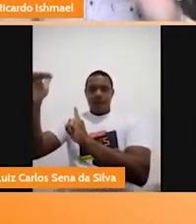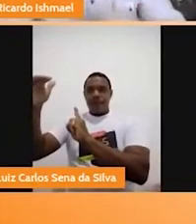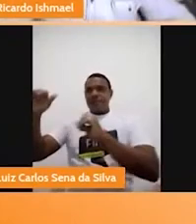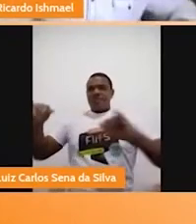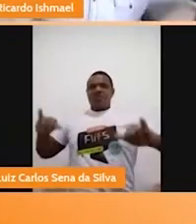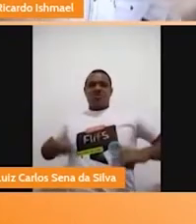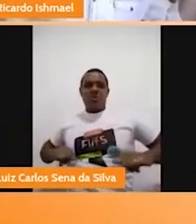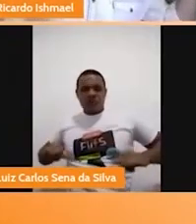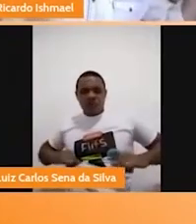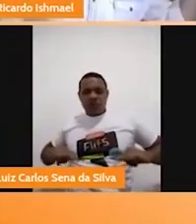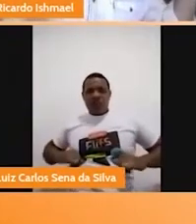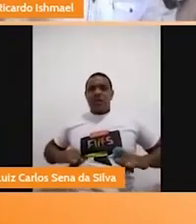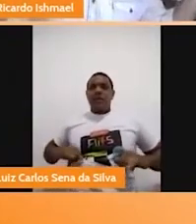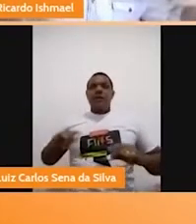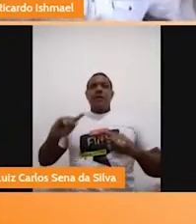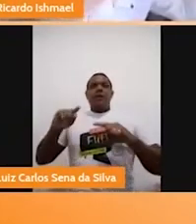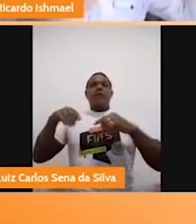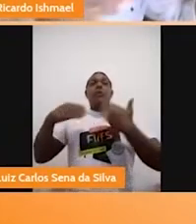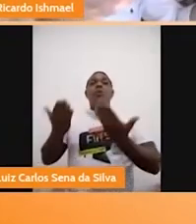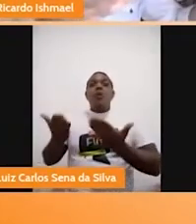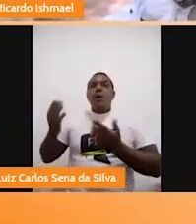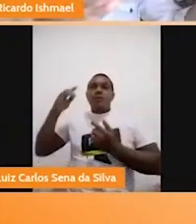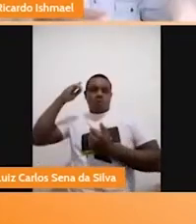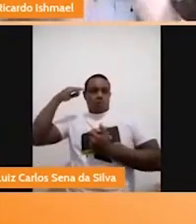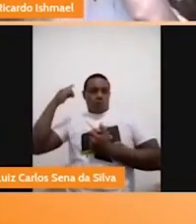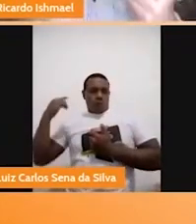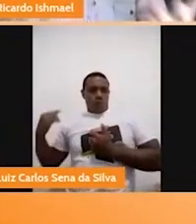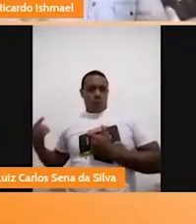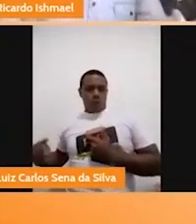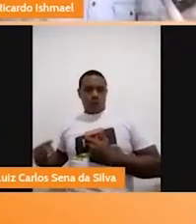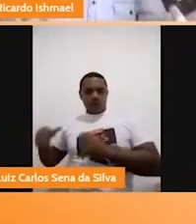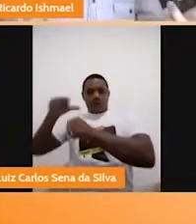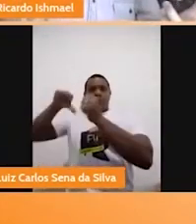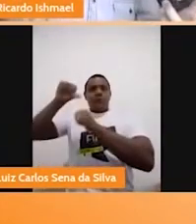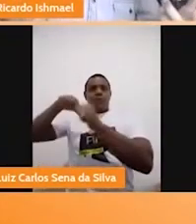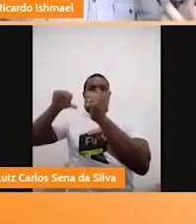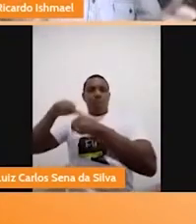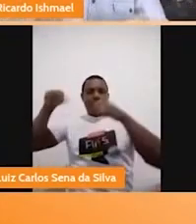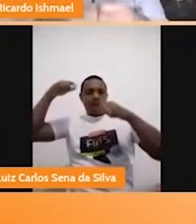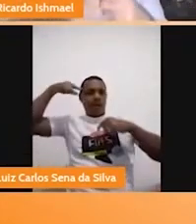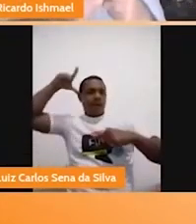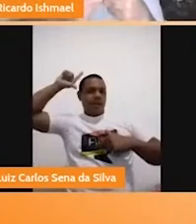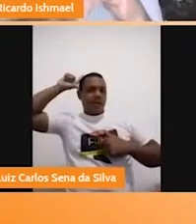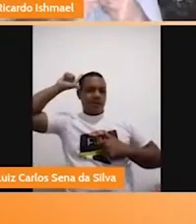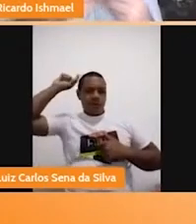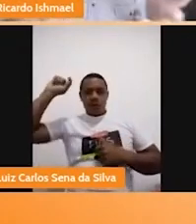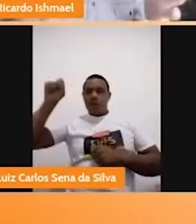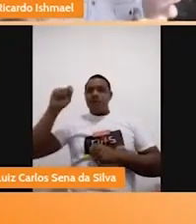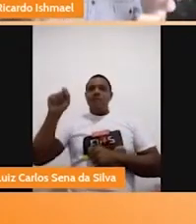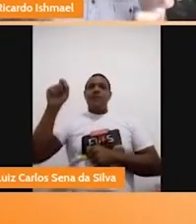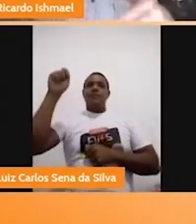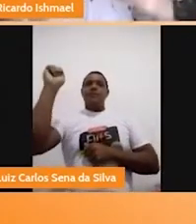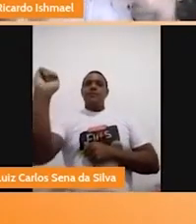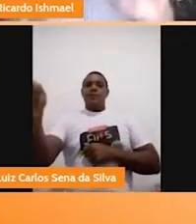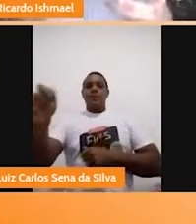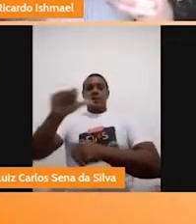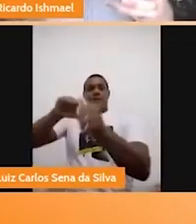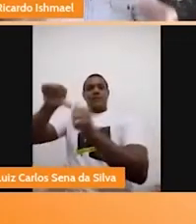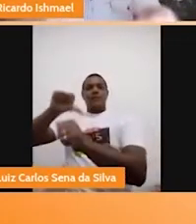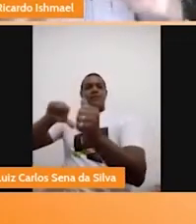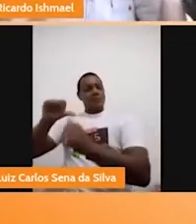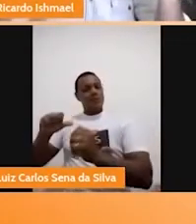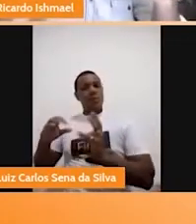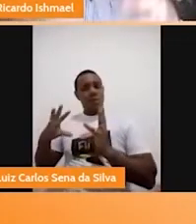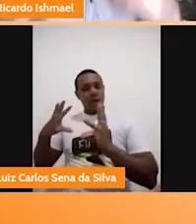se tivesse, sobre os seus cabelos crespos, uma coroa, que se tivesse uma varinha mágica e que fosse capaz de transformar tudo. Tanto que ela